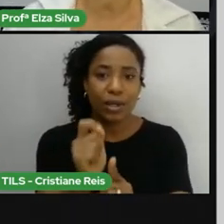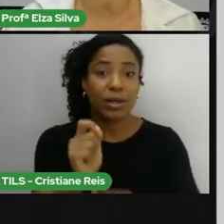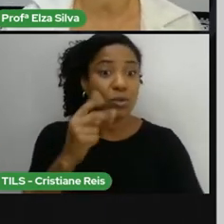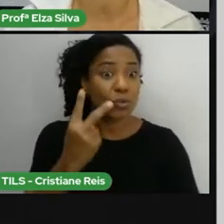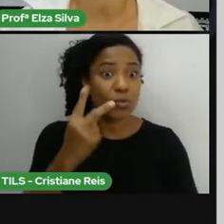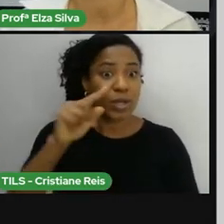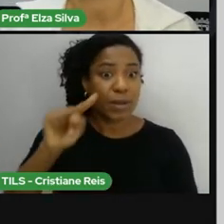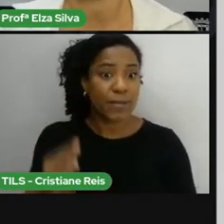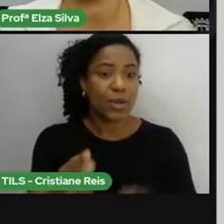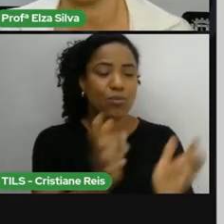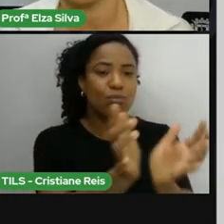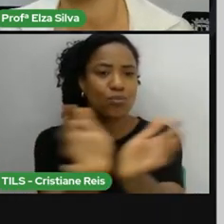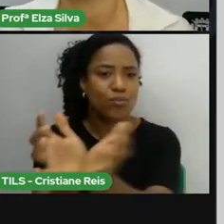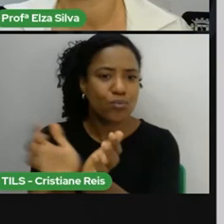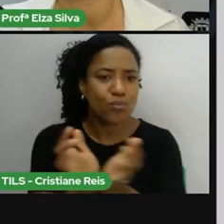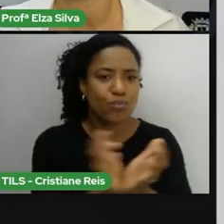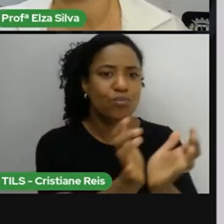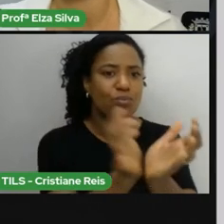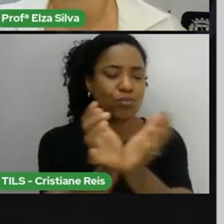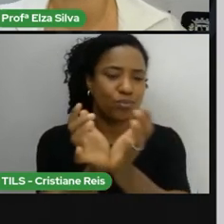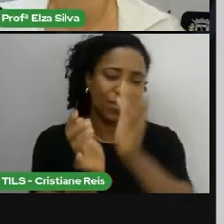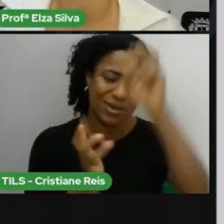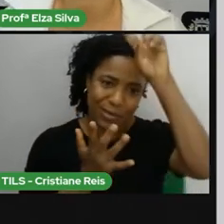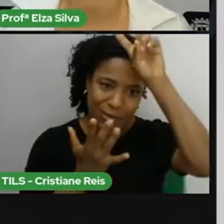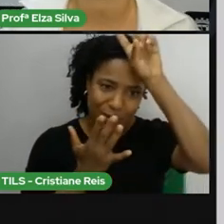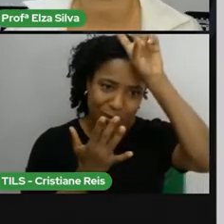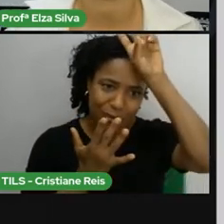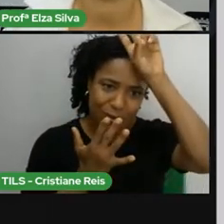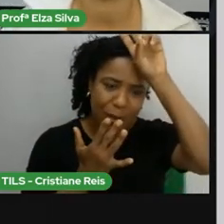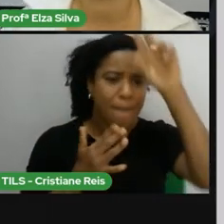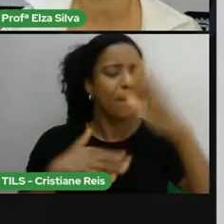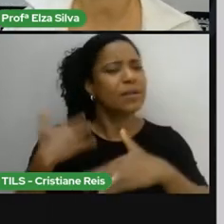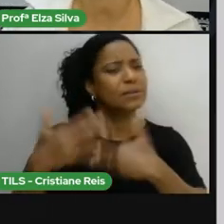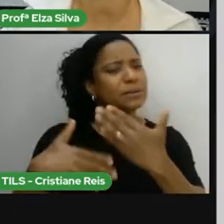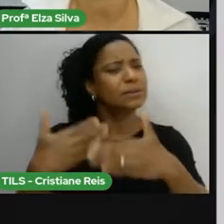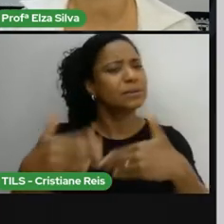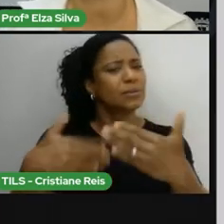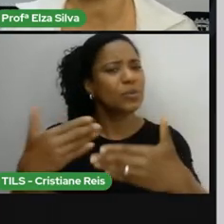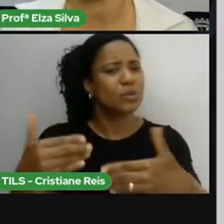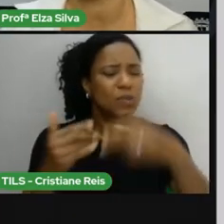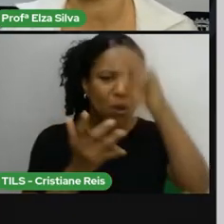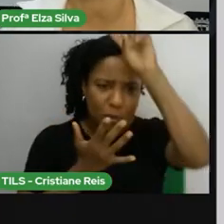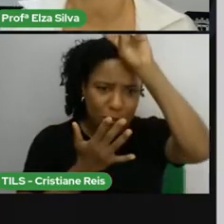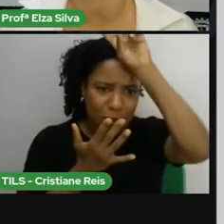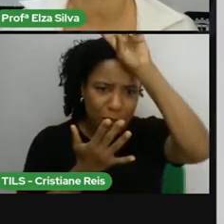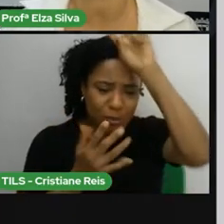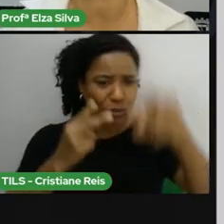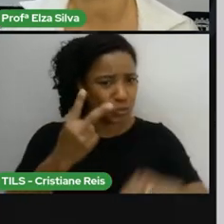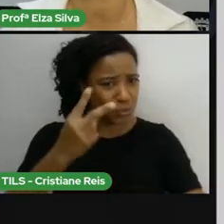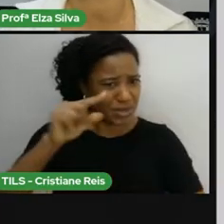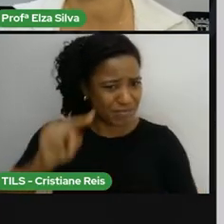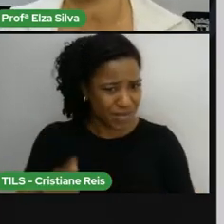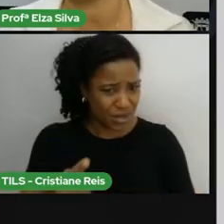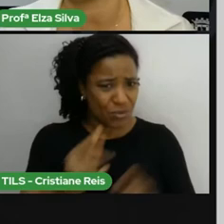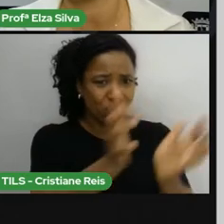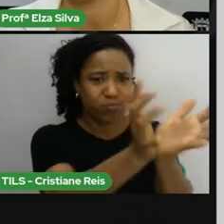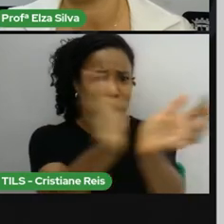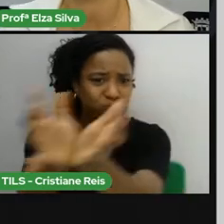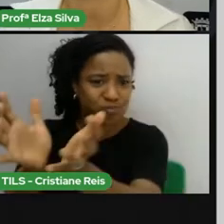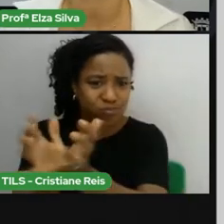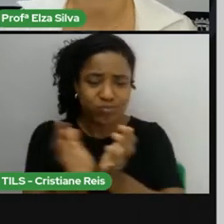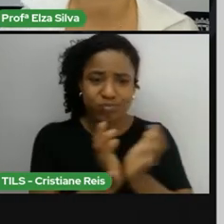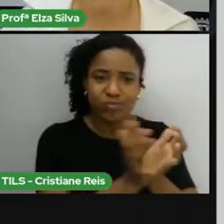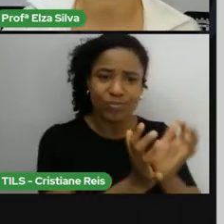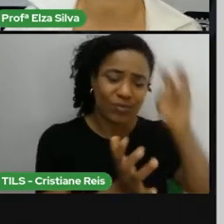Agora, o que será que aconteceu ao longo do tempo? Será que ainda existem essas duas mil tribos